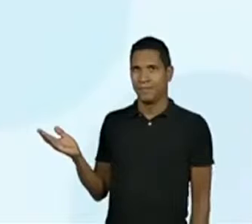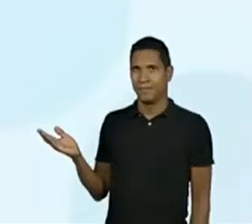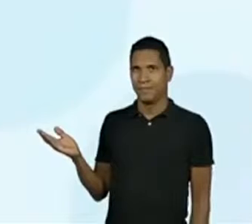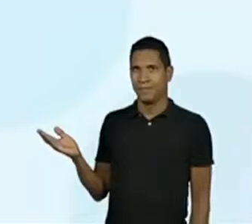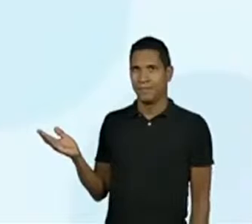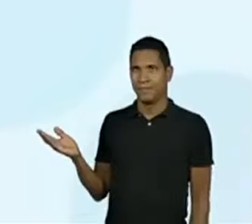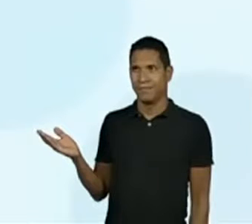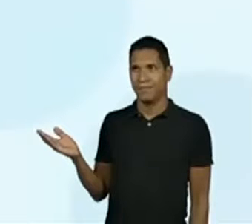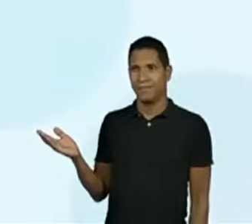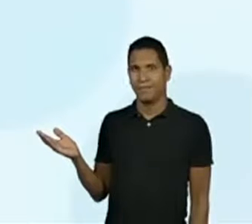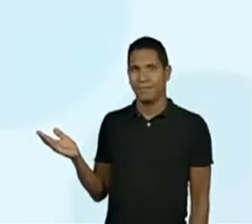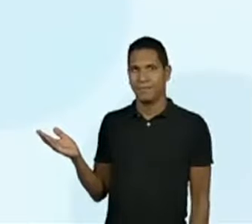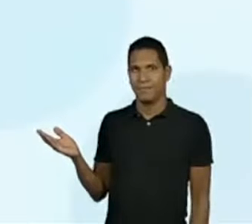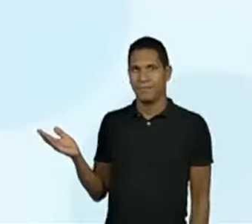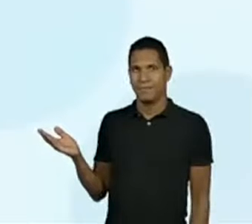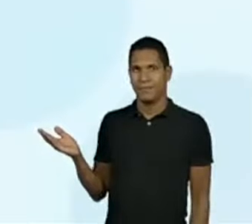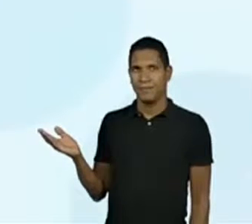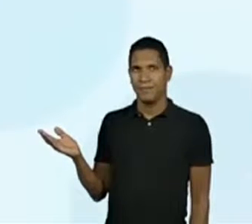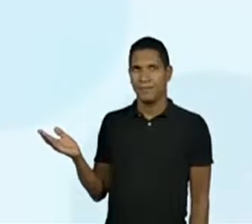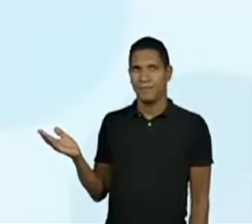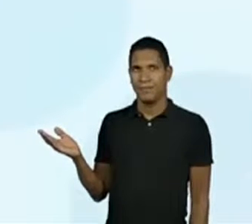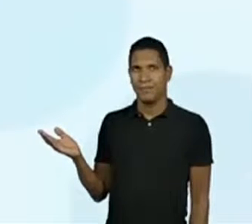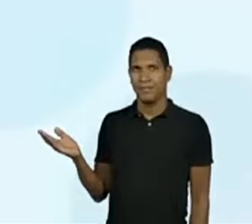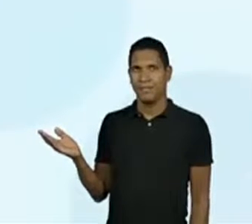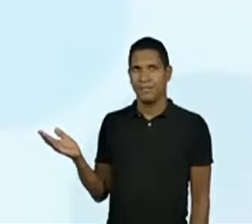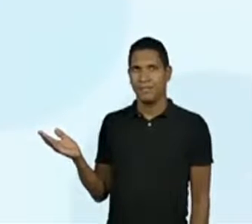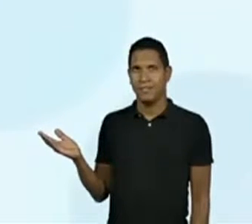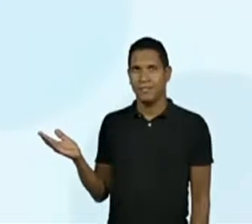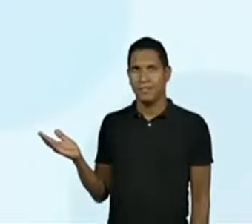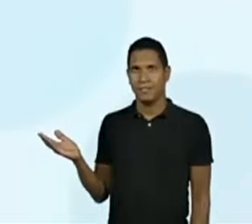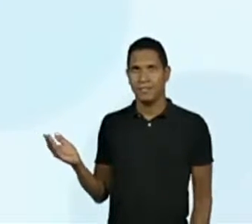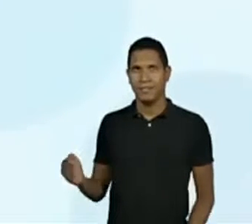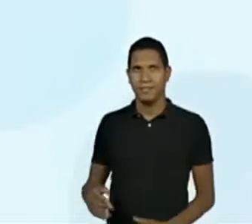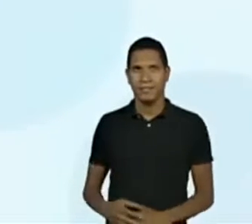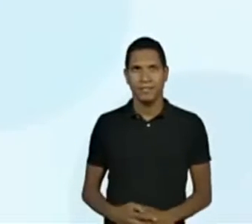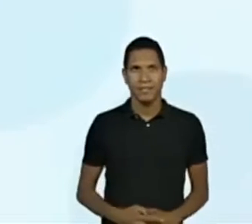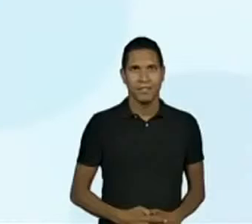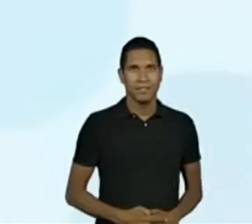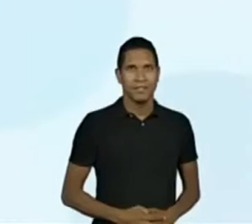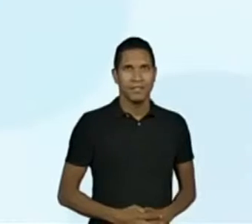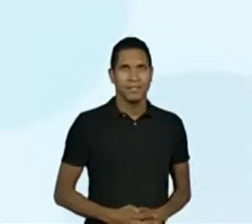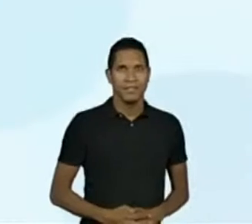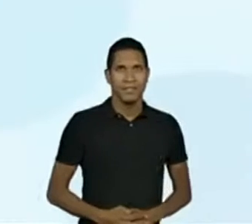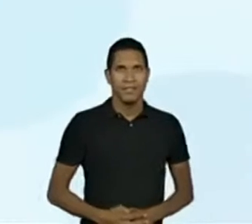e, enfim, o 10.